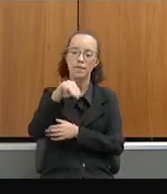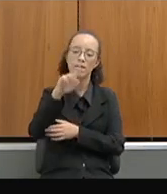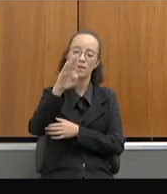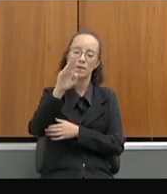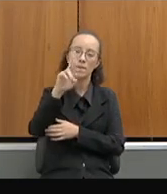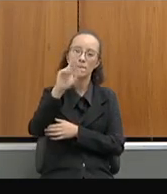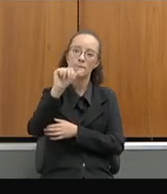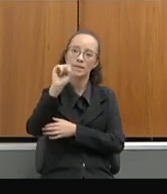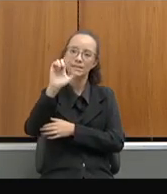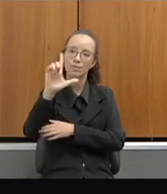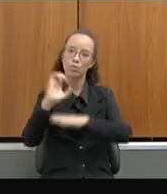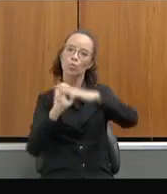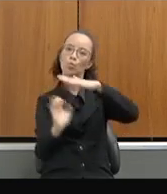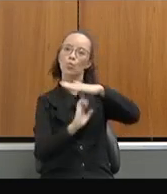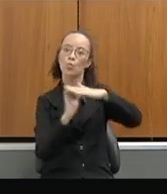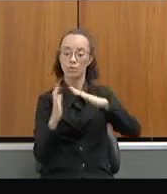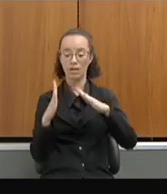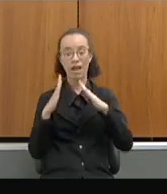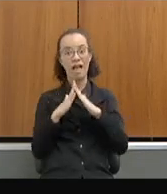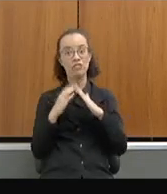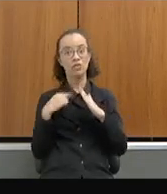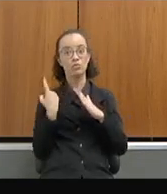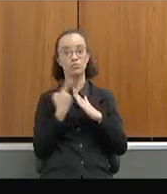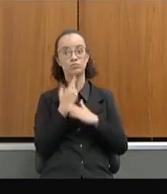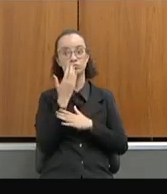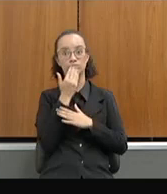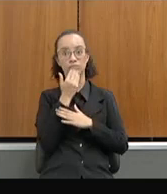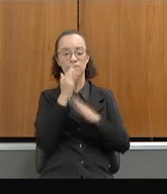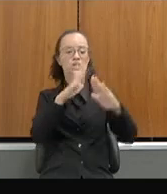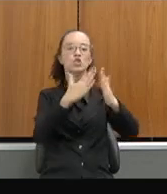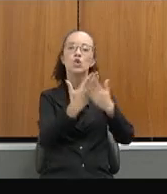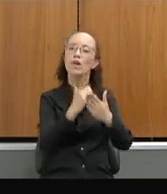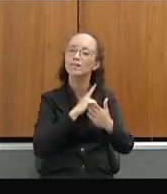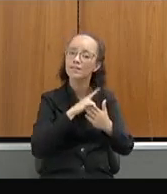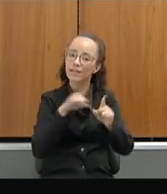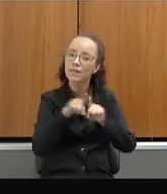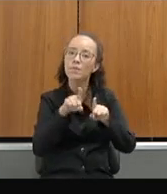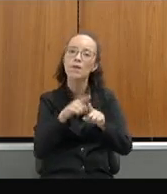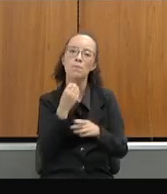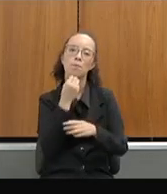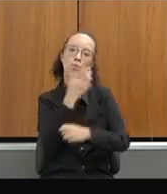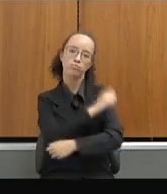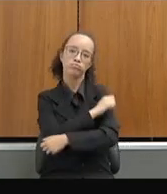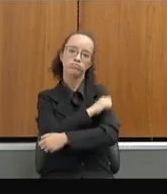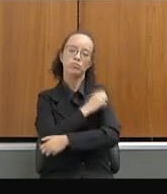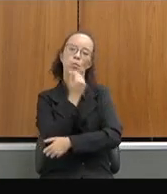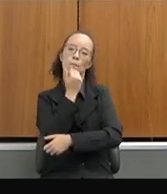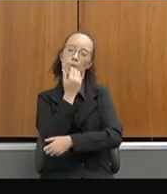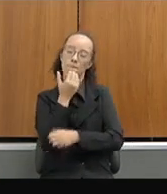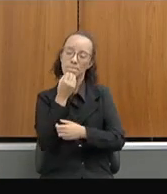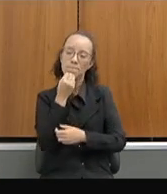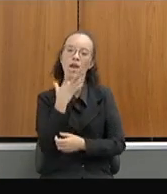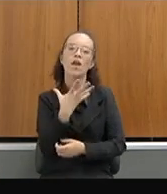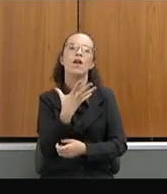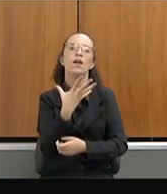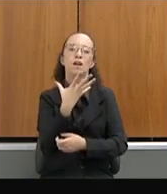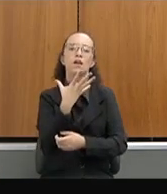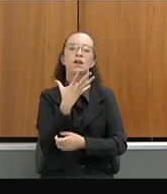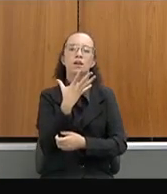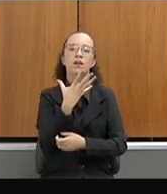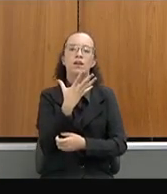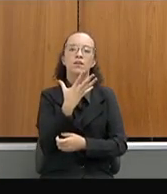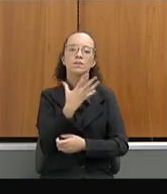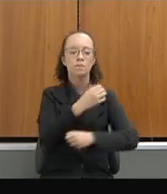é coisa que a gente come em casa, é importante, os nossos estudantes estão se alimentando bem, para a gente sair daquele cenário de